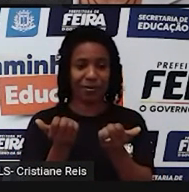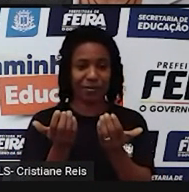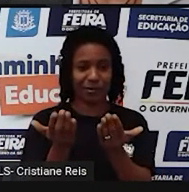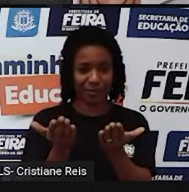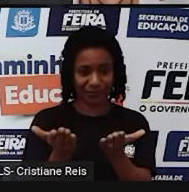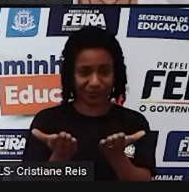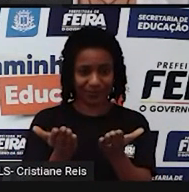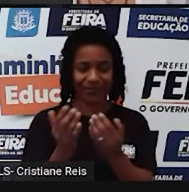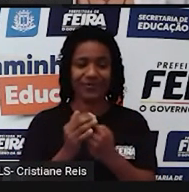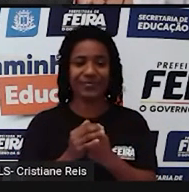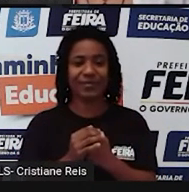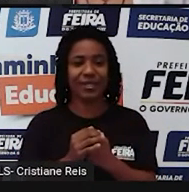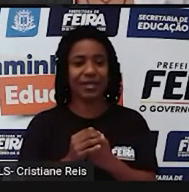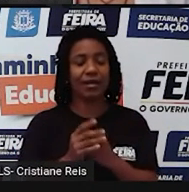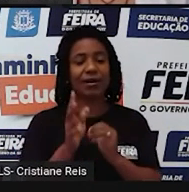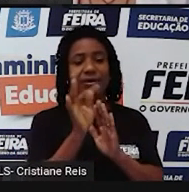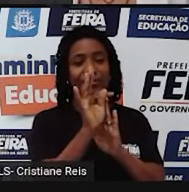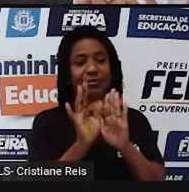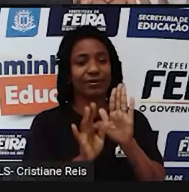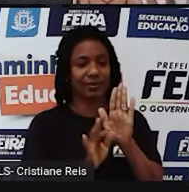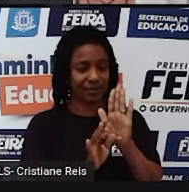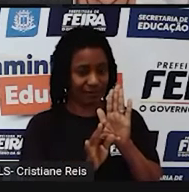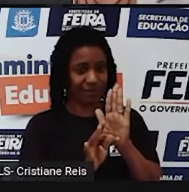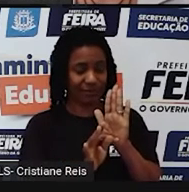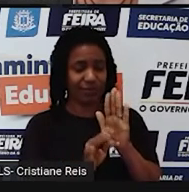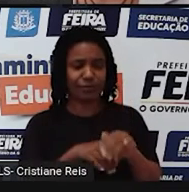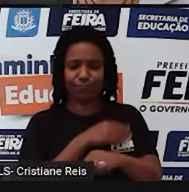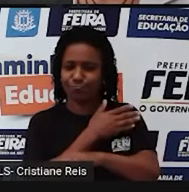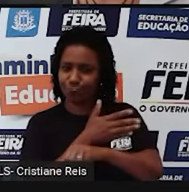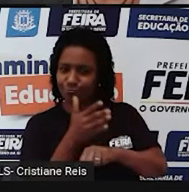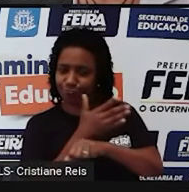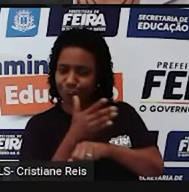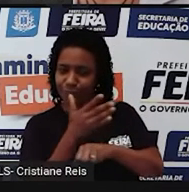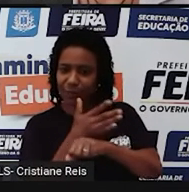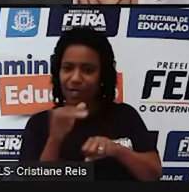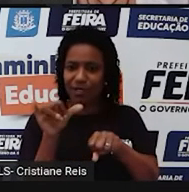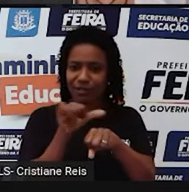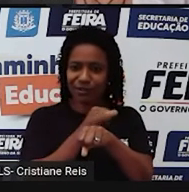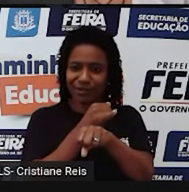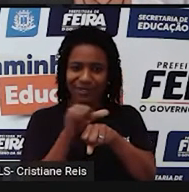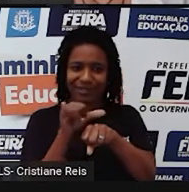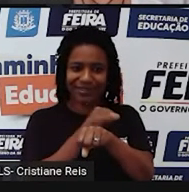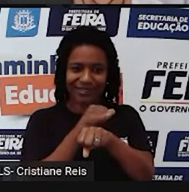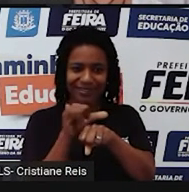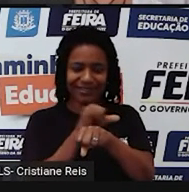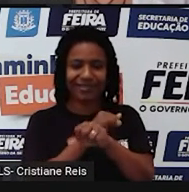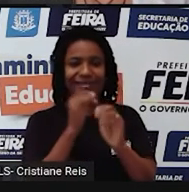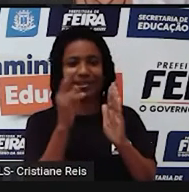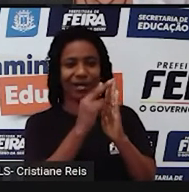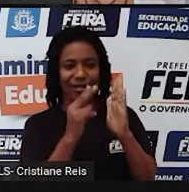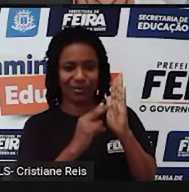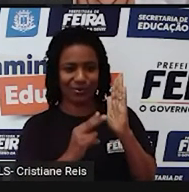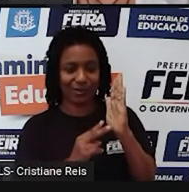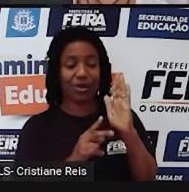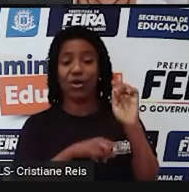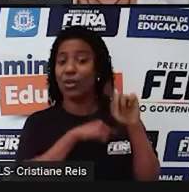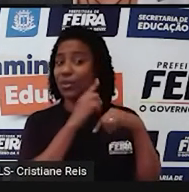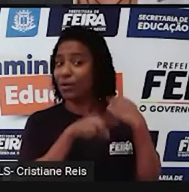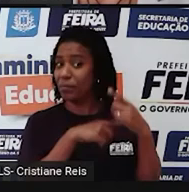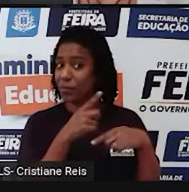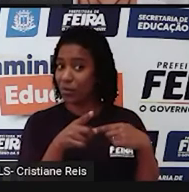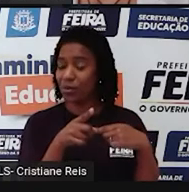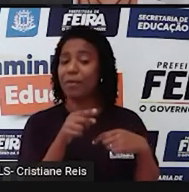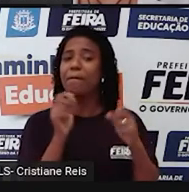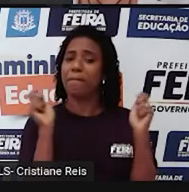esse texto para que vocês possam praticar as estratégias de leitura que nós aprendemos e depois vocês